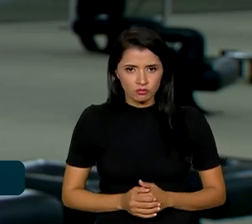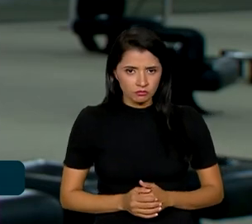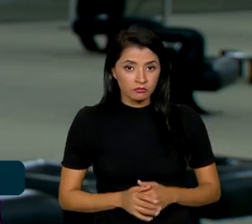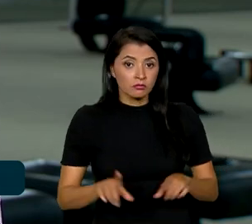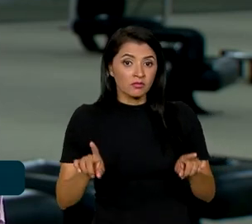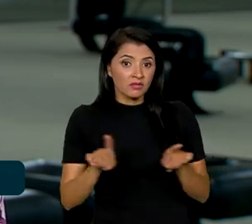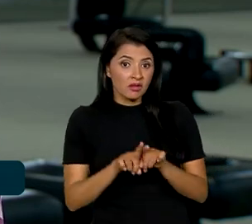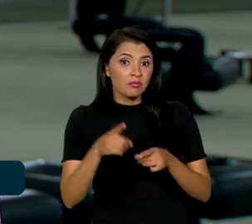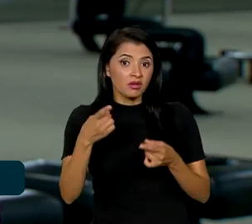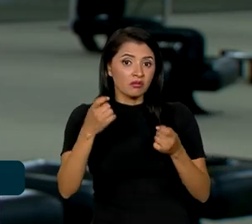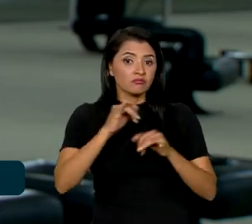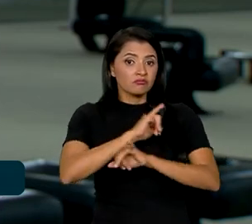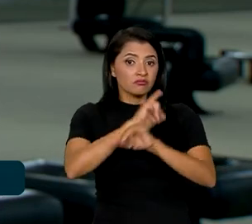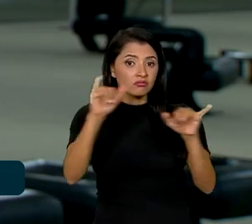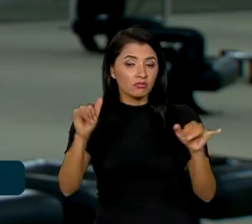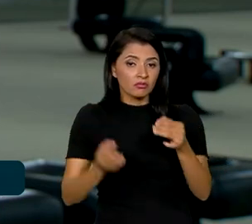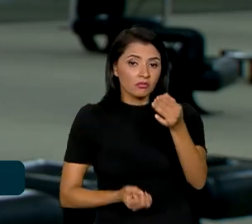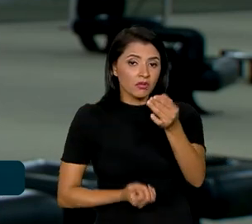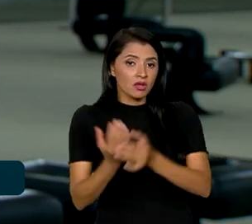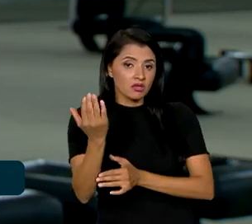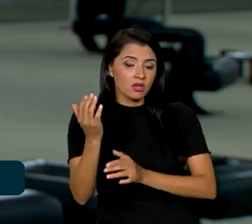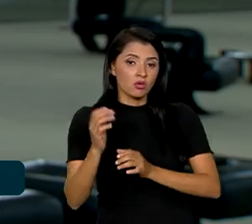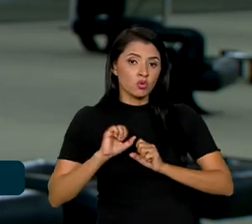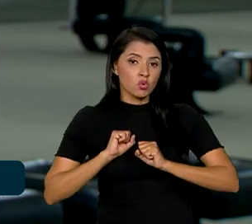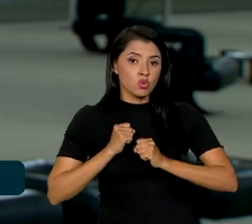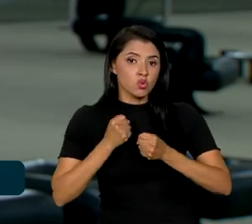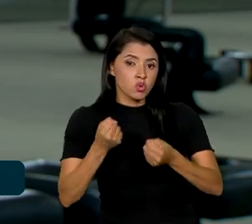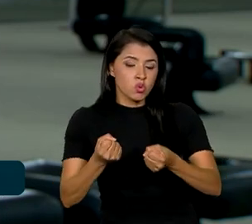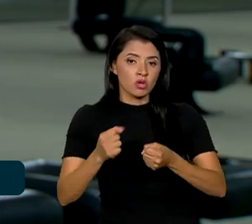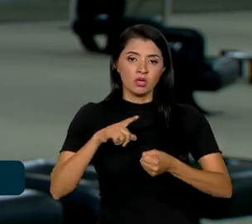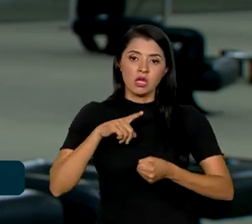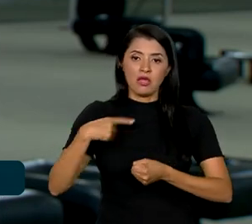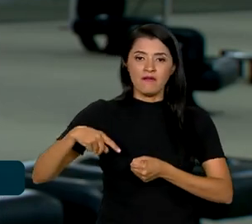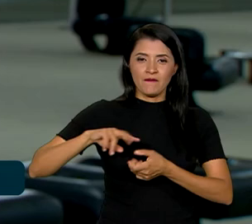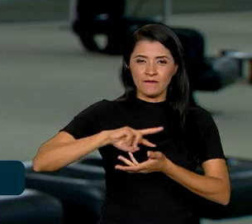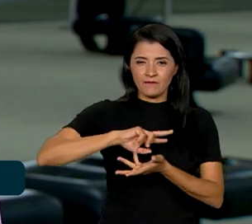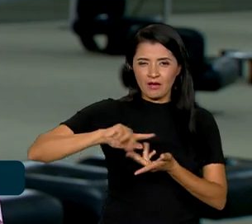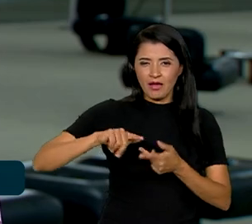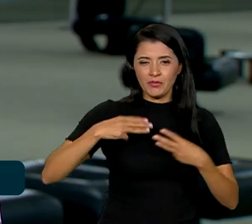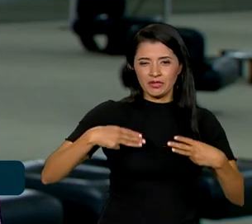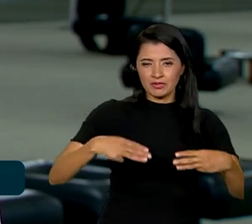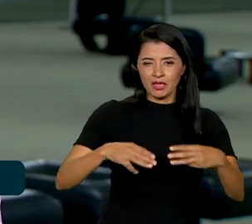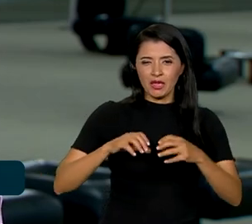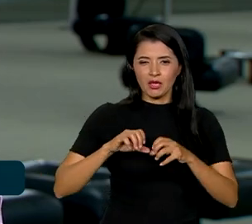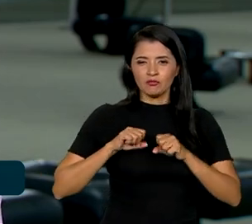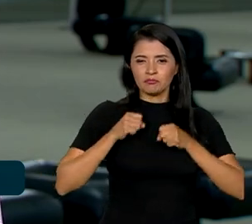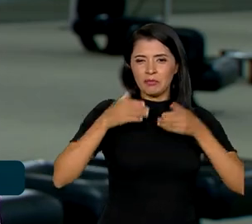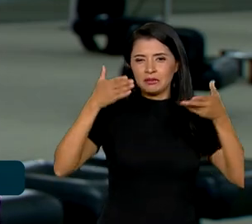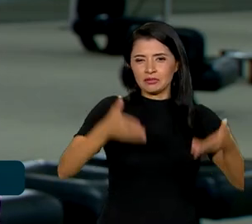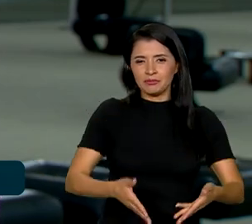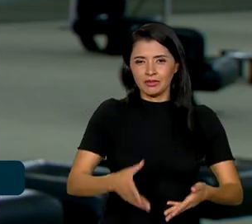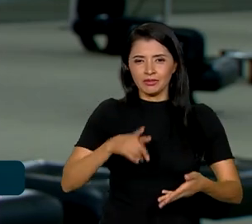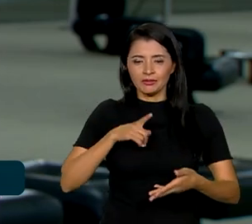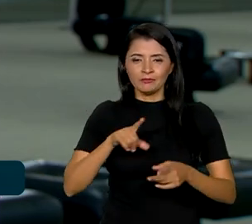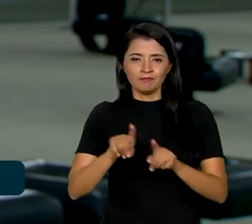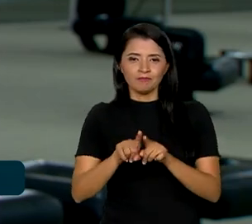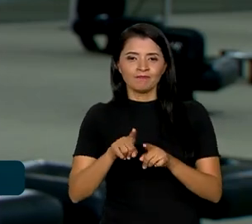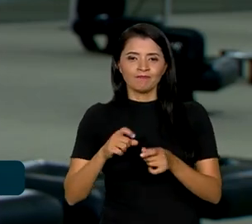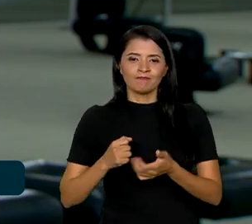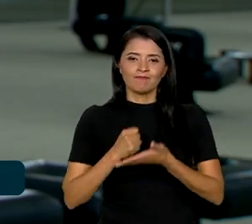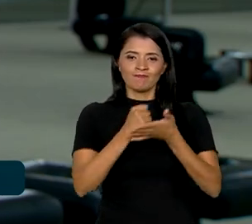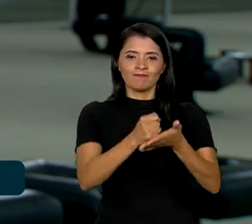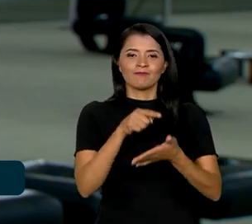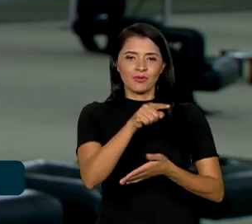também anunciaram a criação de uma força-tarefa, com a participação de vários ministérios e órgãos federais, para auxiliar a população